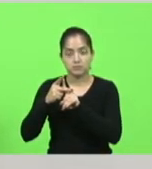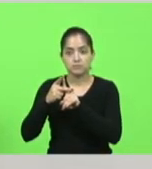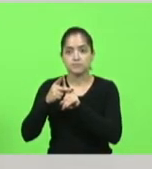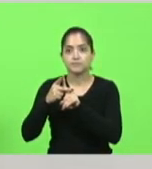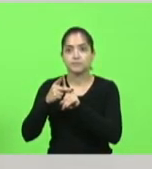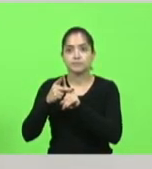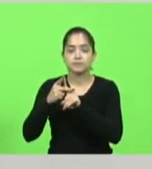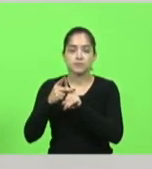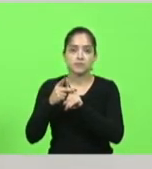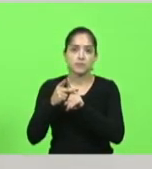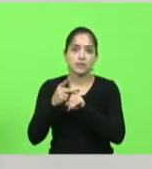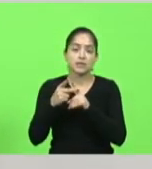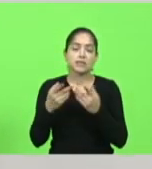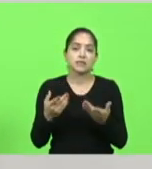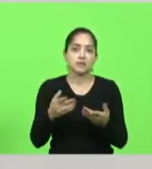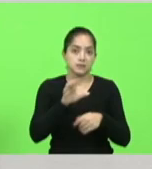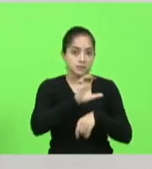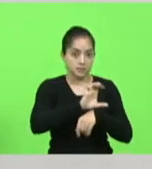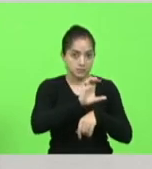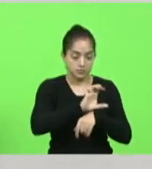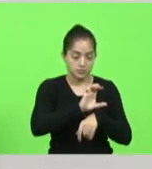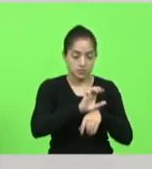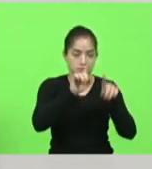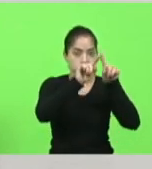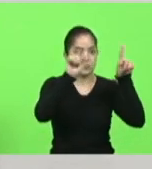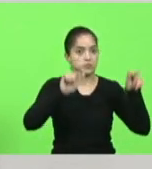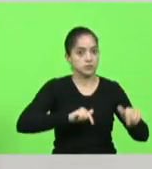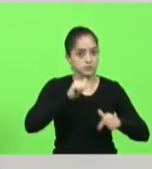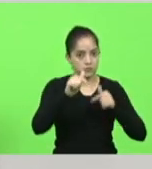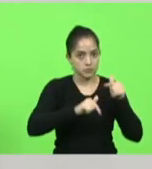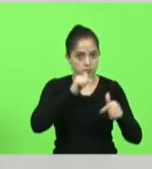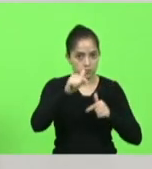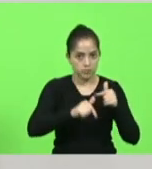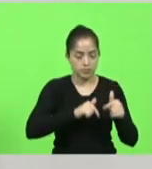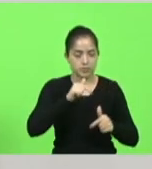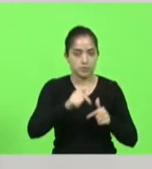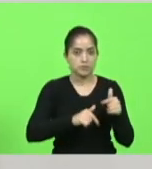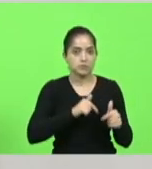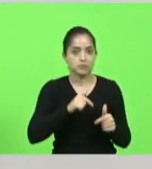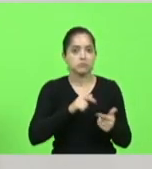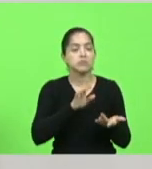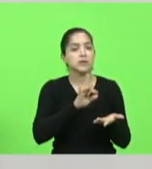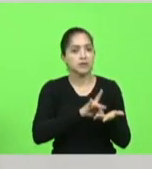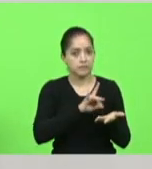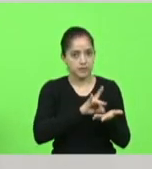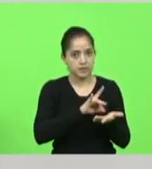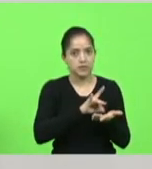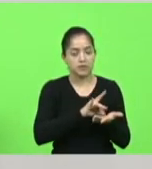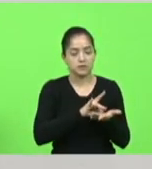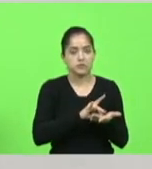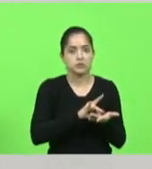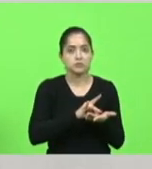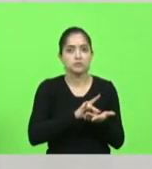estadual dos servidores públicos é bem verdade que ela deveria ter